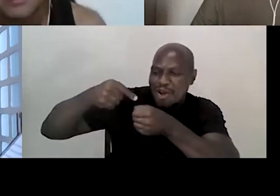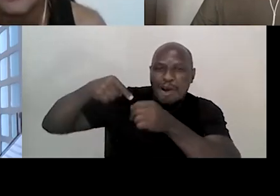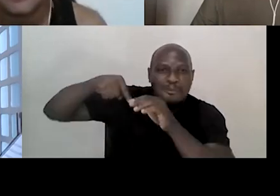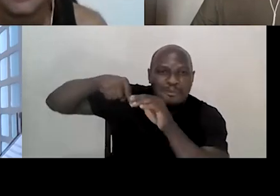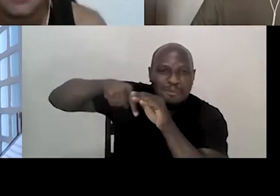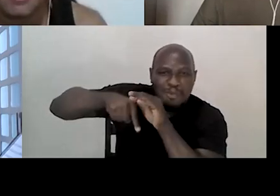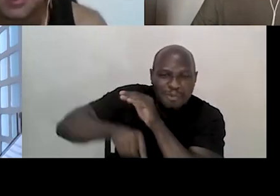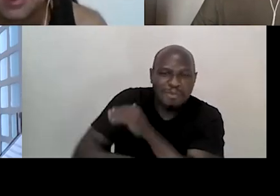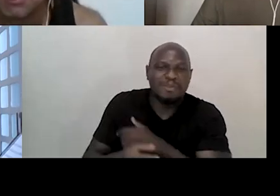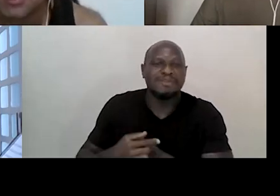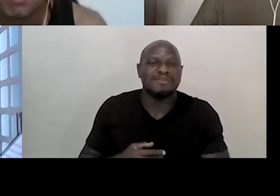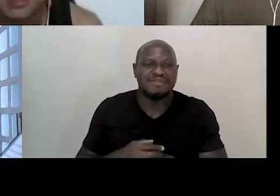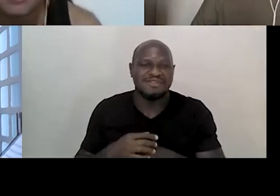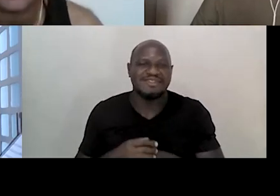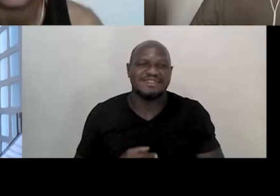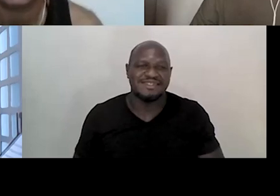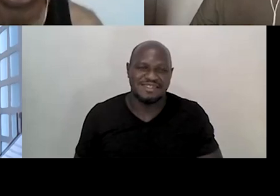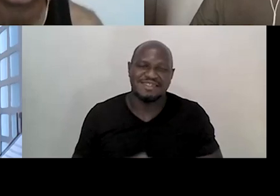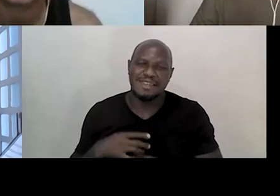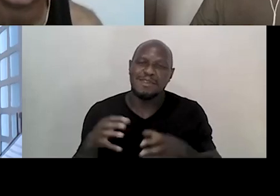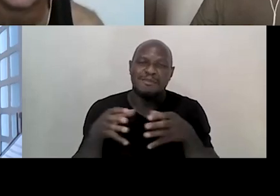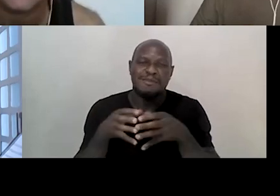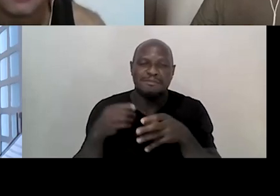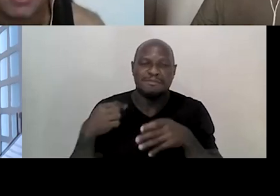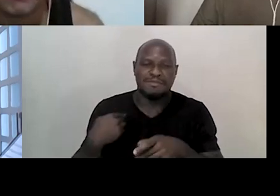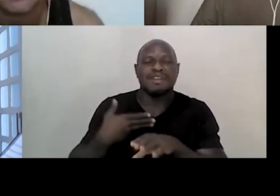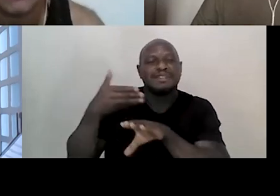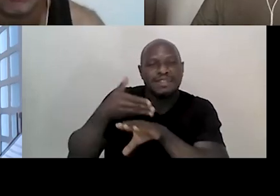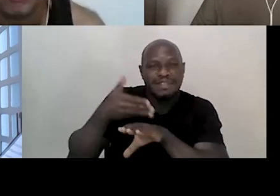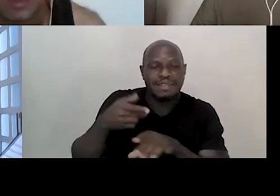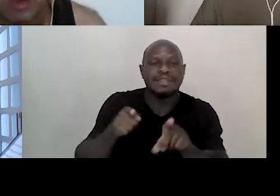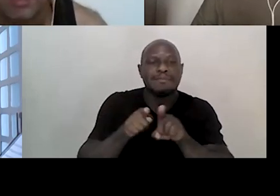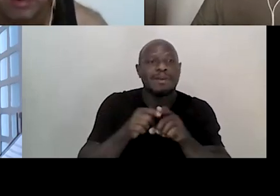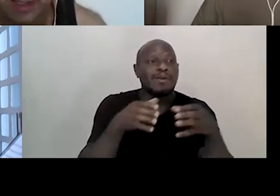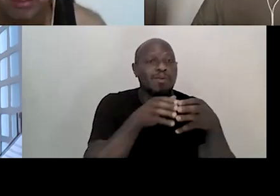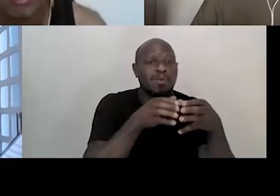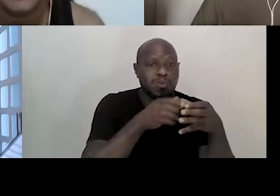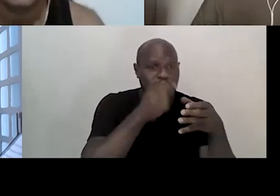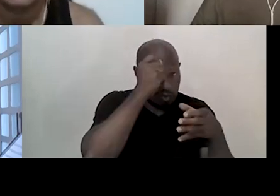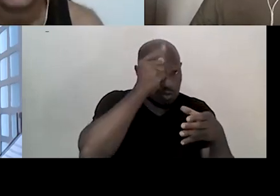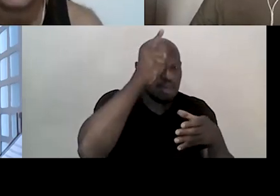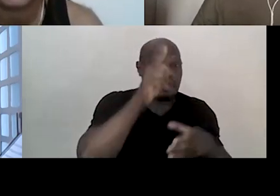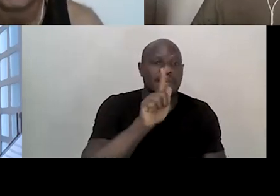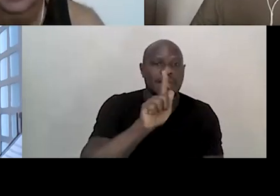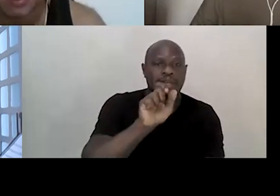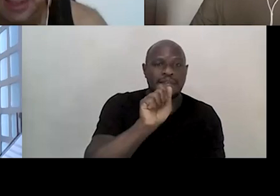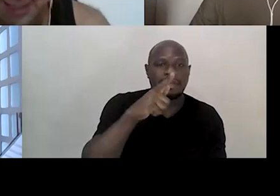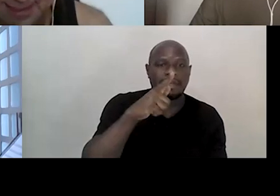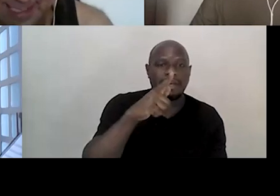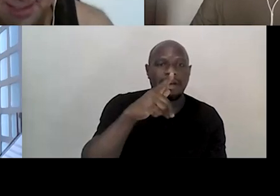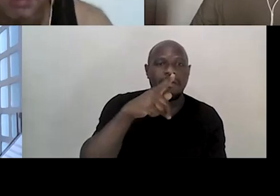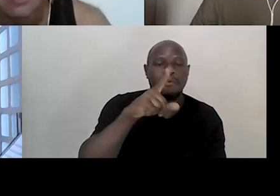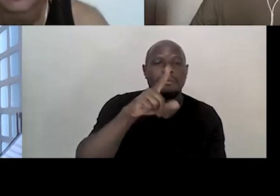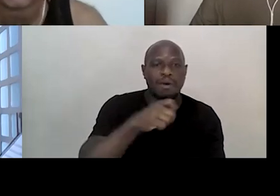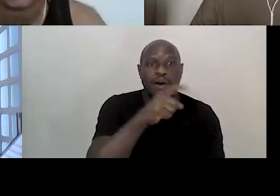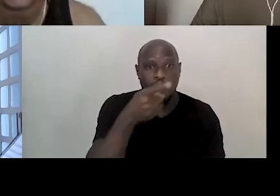até uma rede que nós fazemos parte aqui, eu sou integrante também do Coletivo Cultural Galpão da Lua, que é um espaço aqui